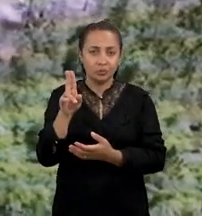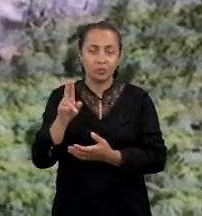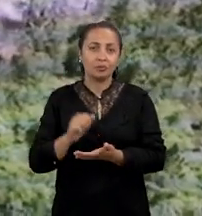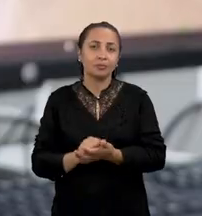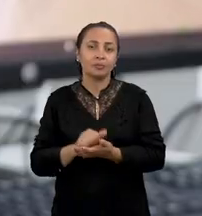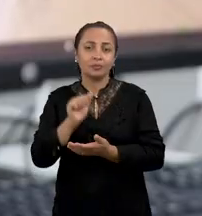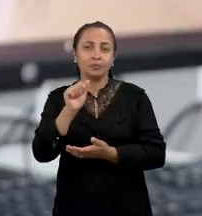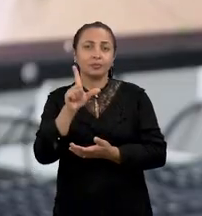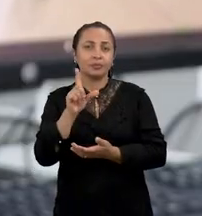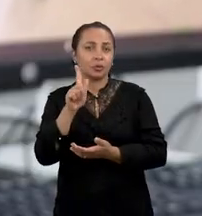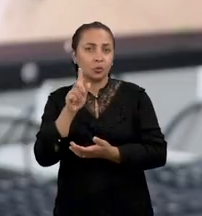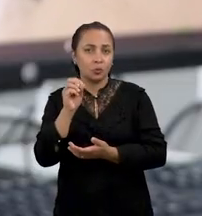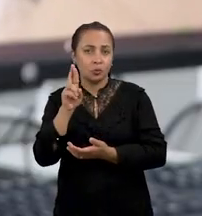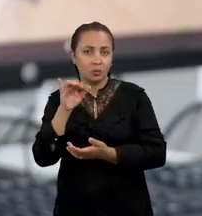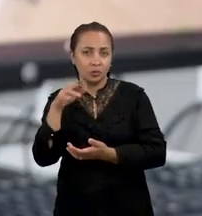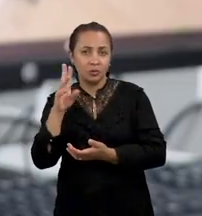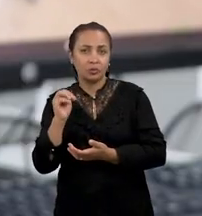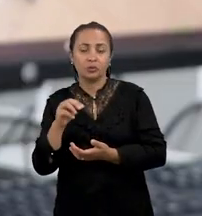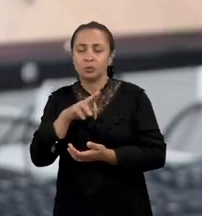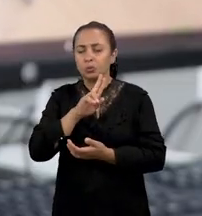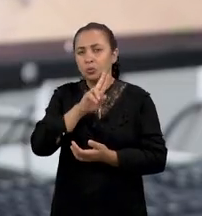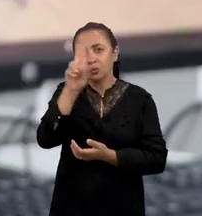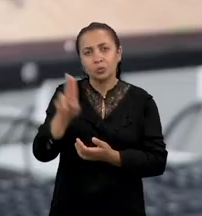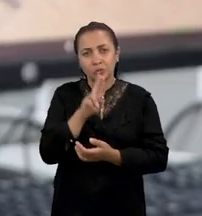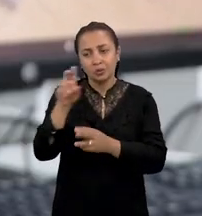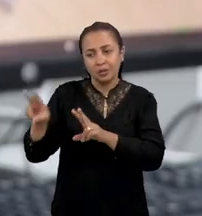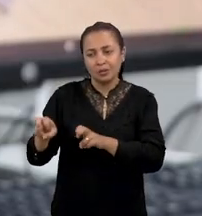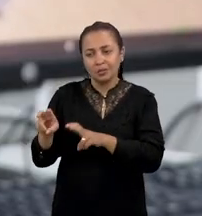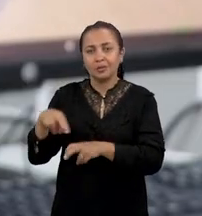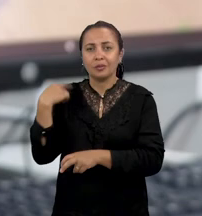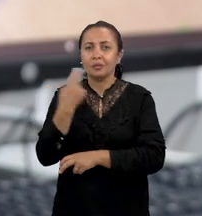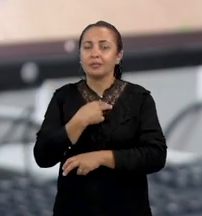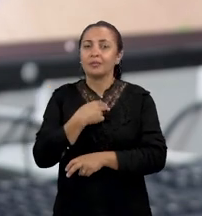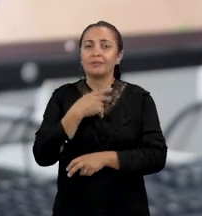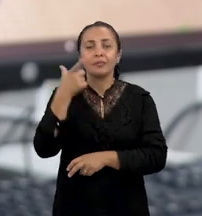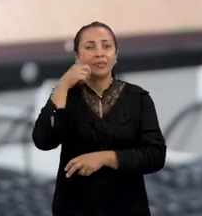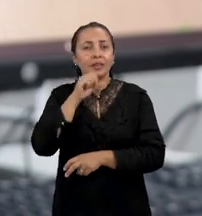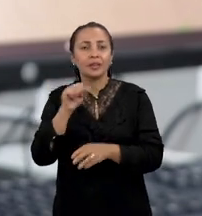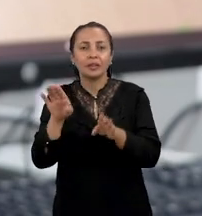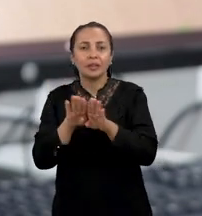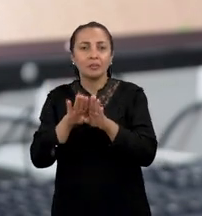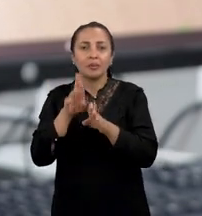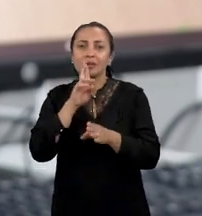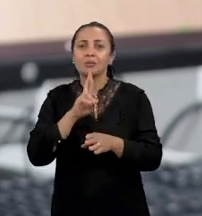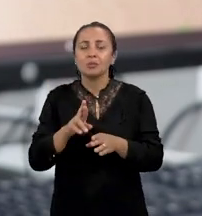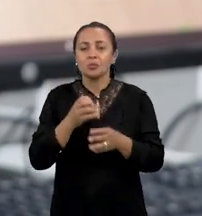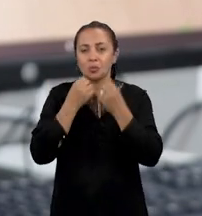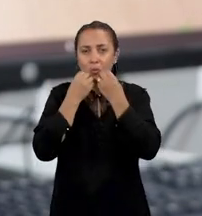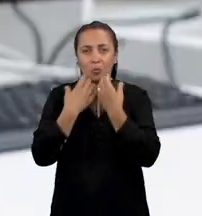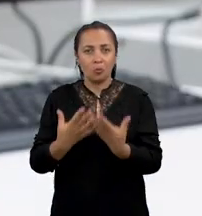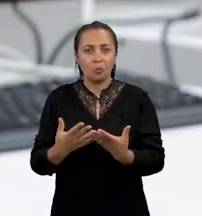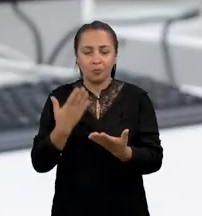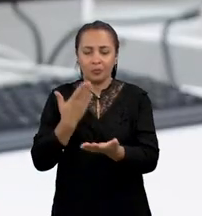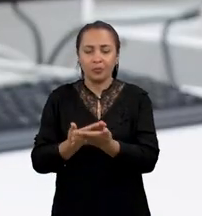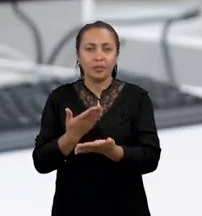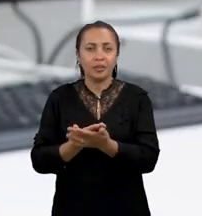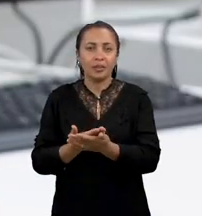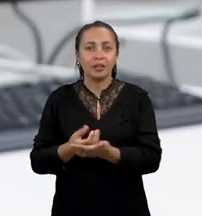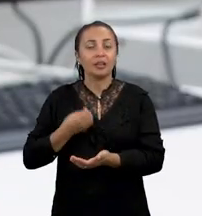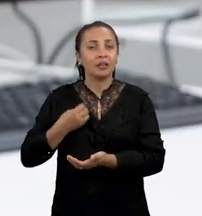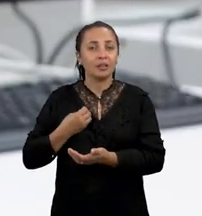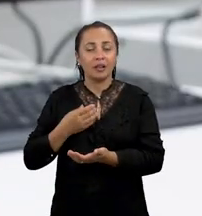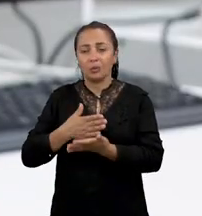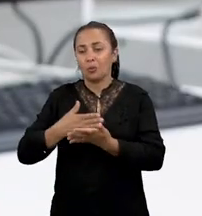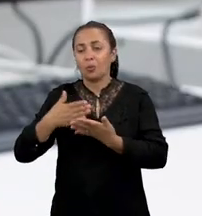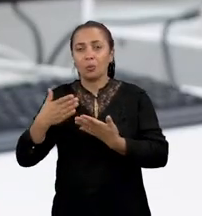algoritmo em campo, nós iremos conseguir também resultados bastante interessantes. O estudo ainda